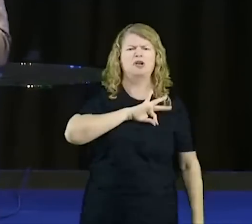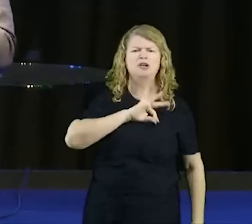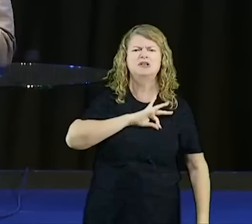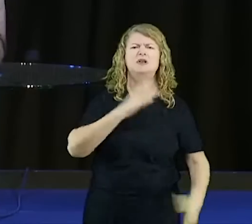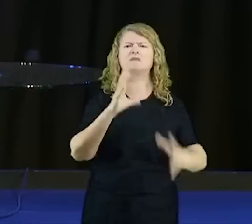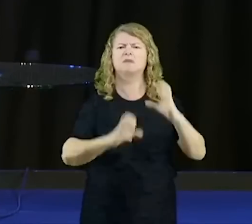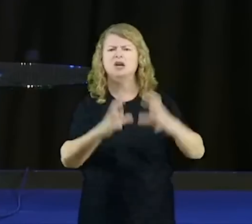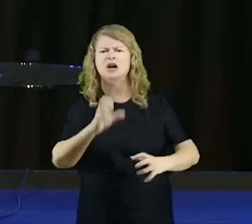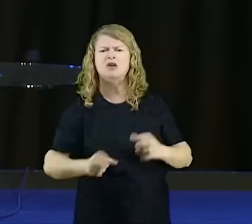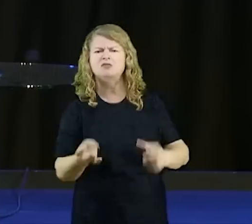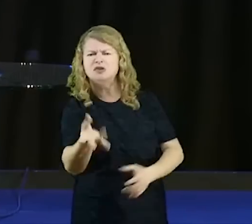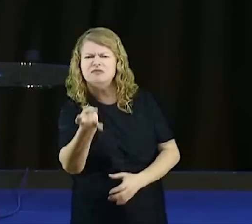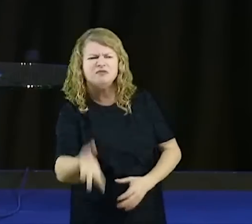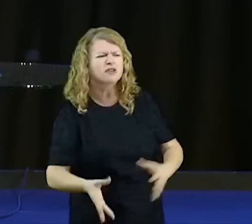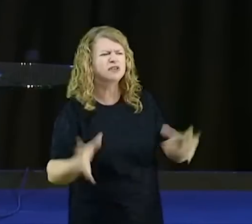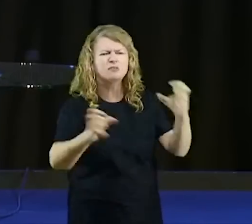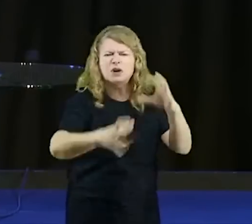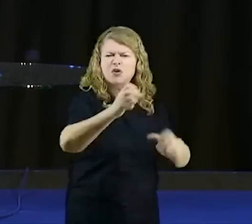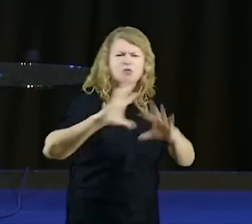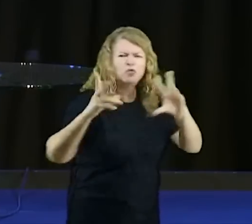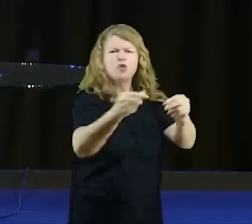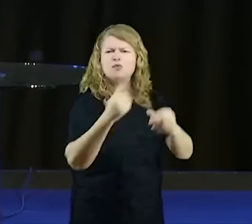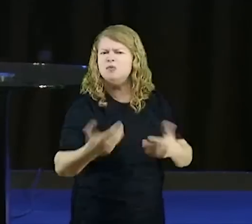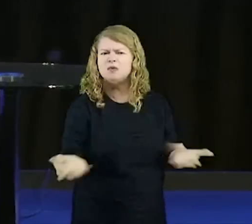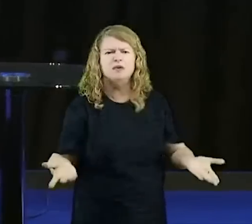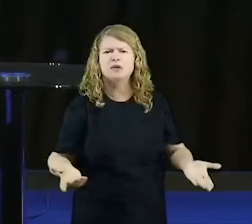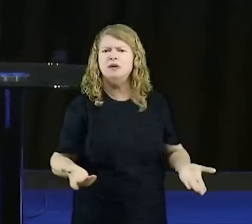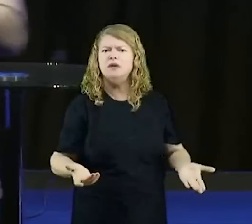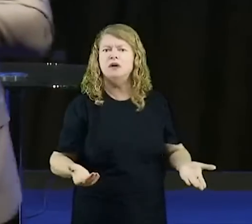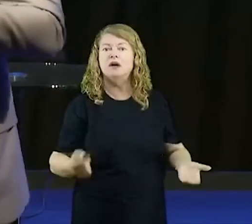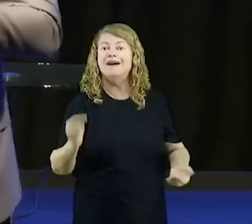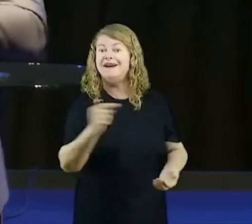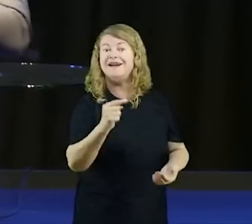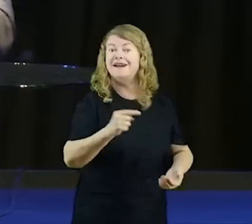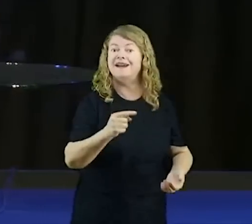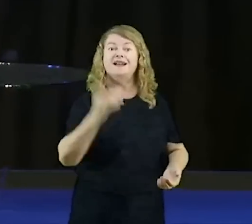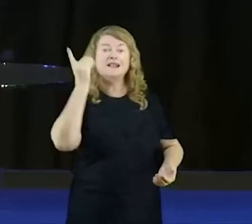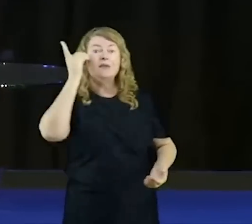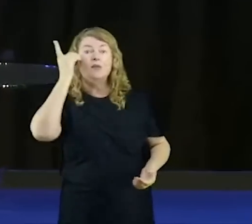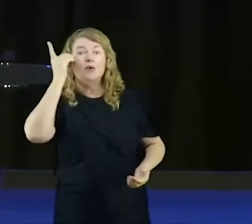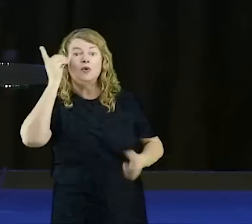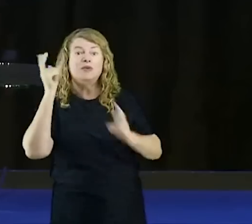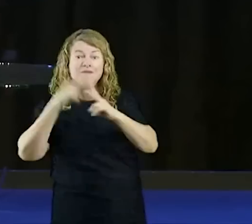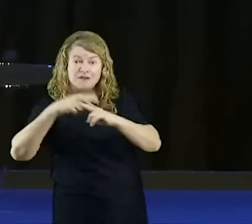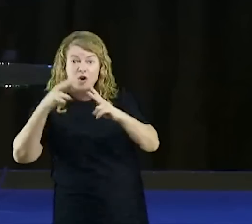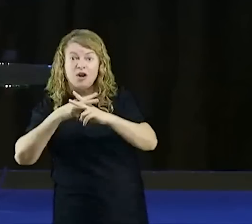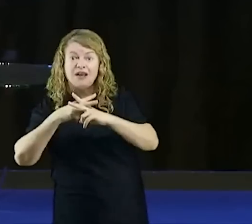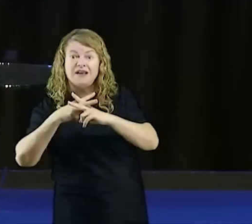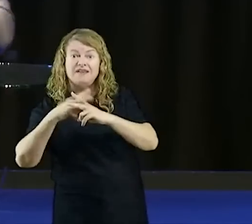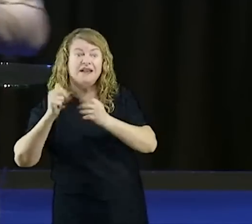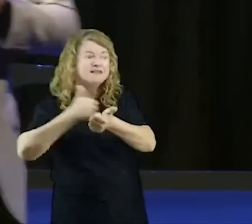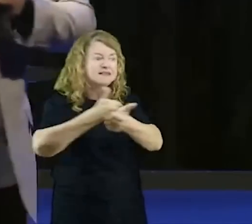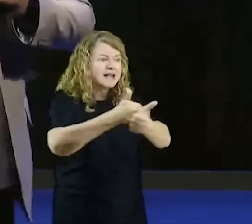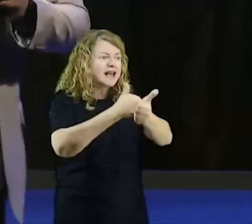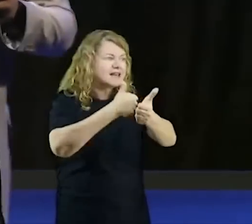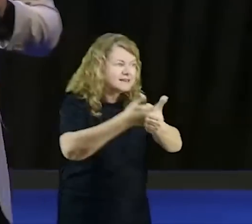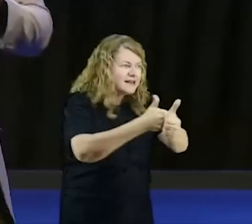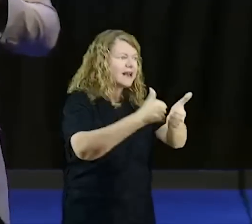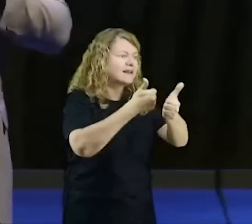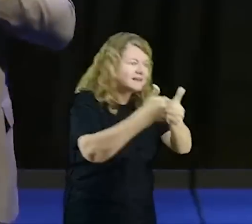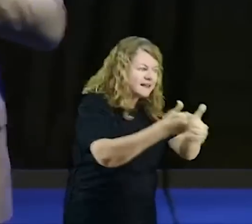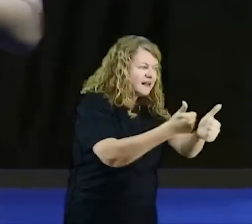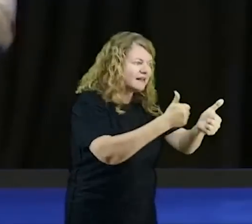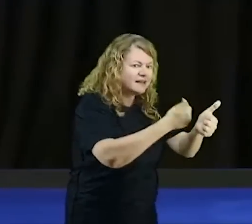briga com o traficante, gente, então, aquele espírito de violência, vai seguindo aquela família,